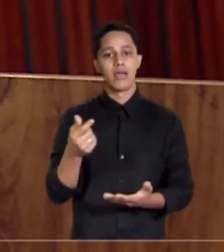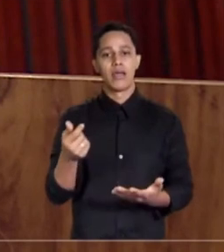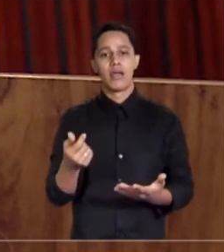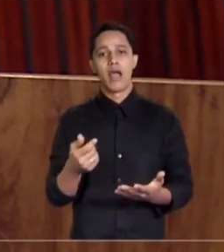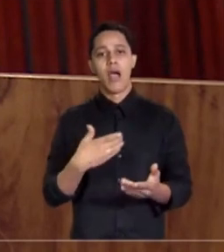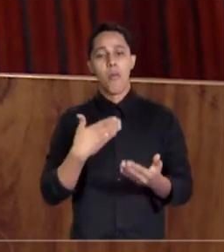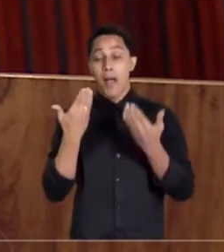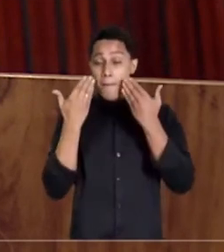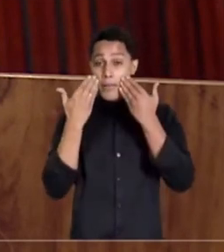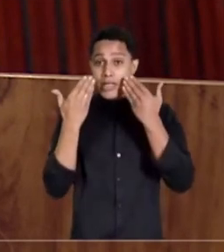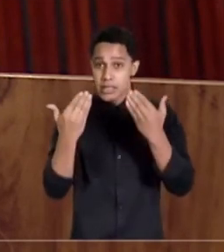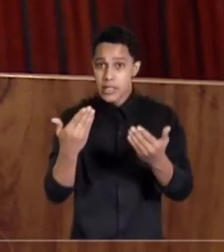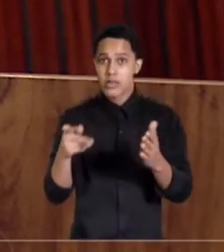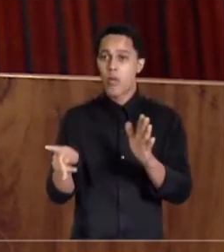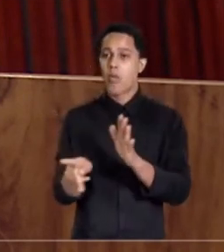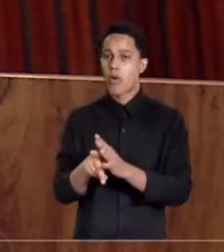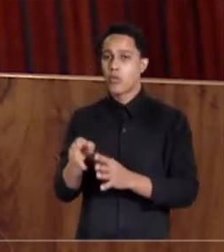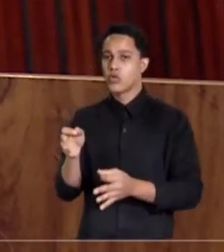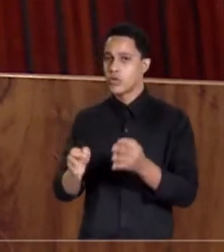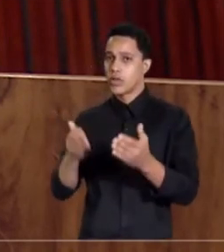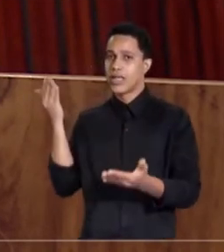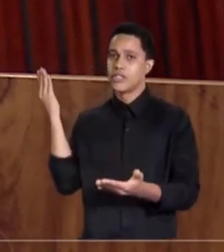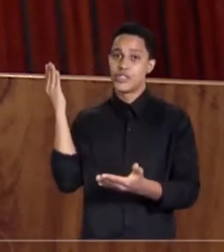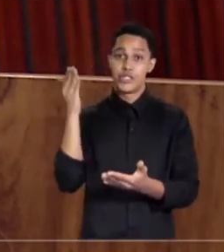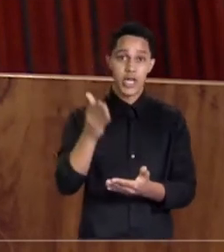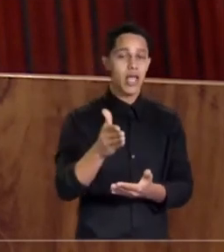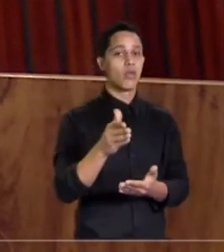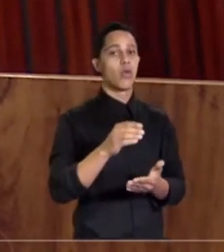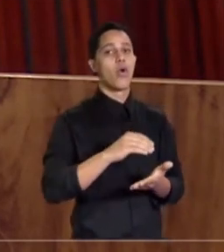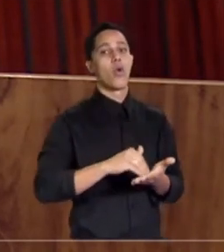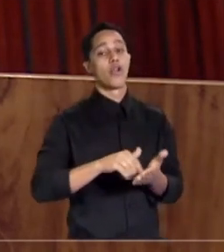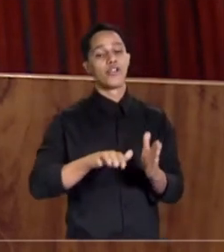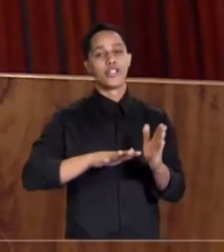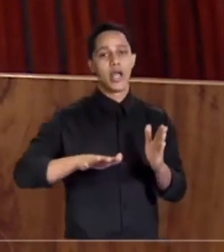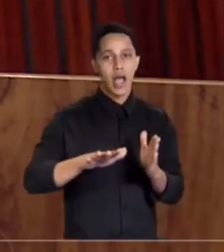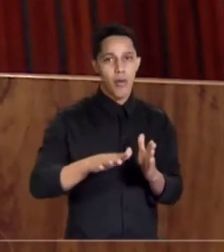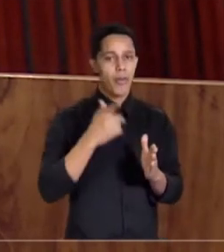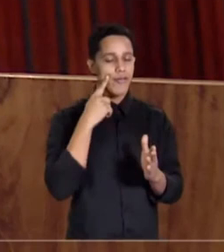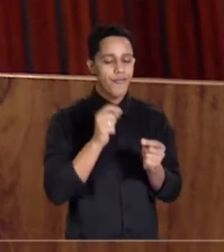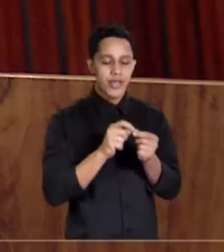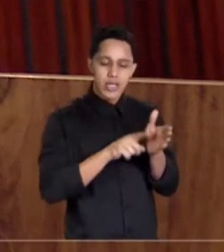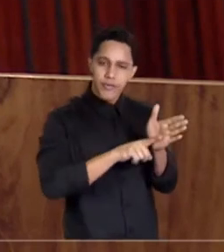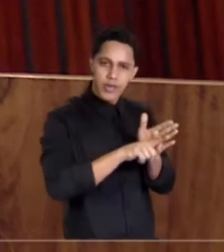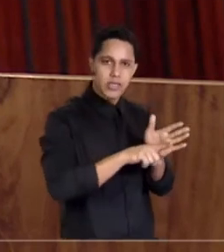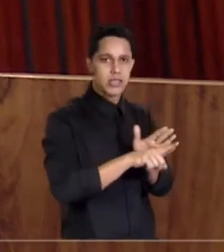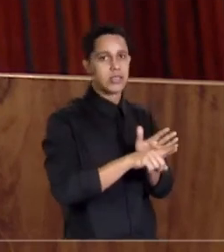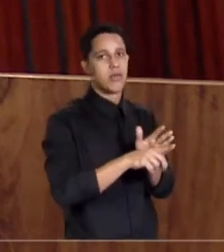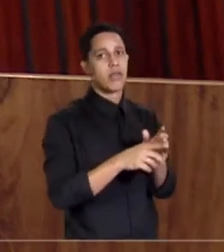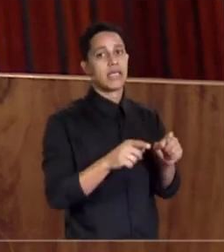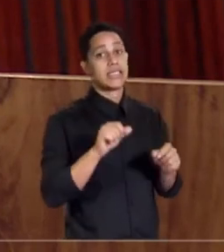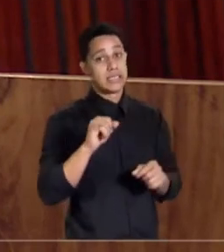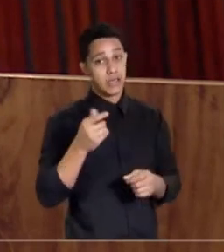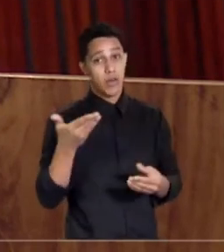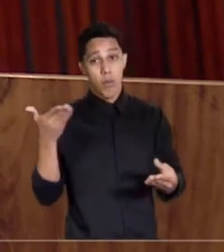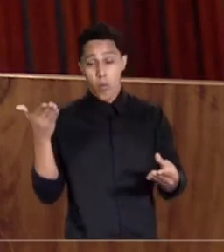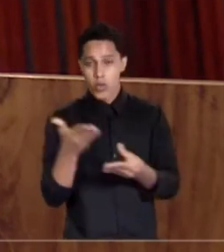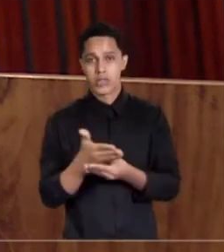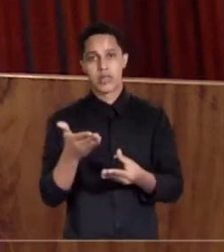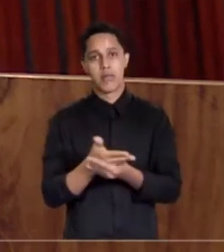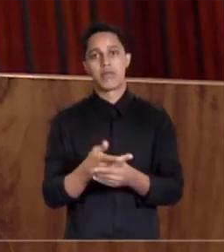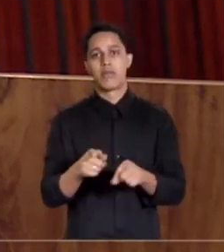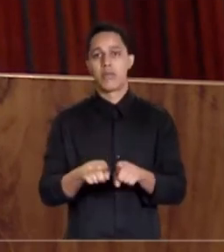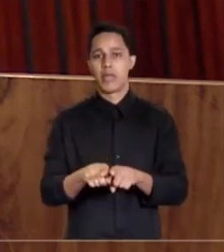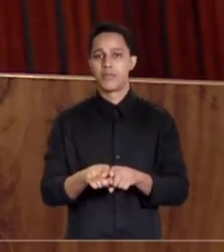apresentação, ajuizamento feito diretamente ao corregidor geral para a investigação, se for o caso, o processamento e foi o que se deu.